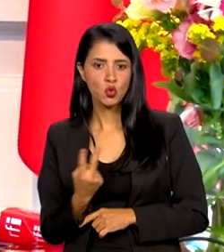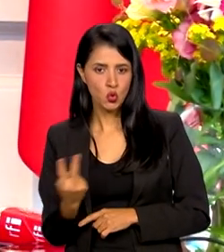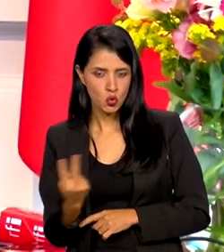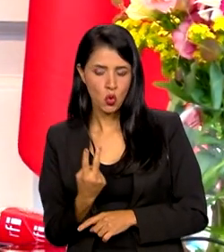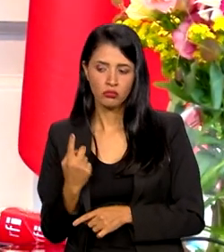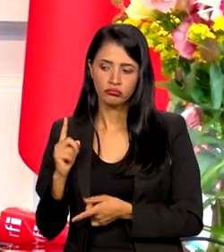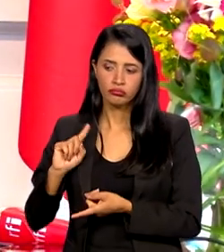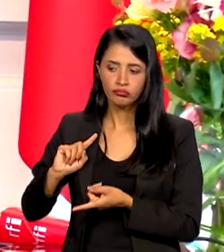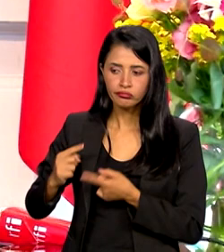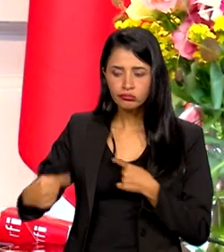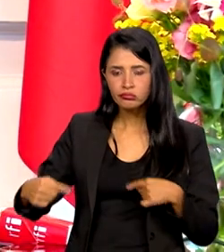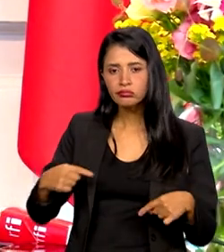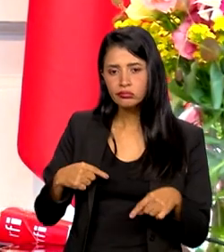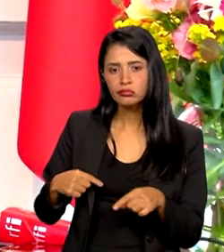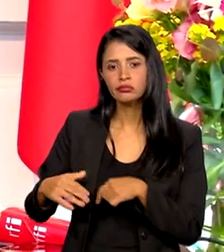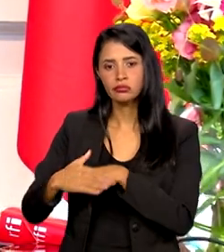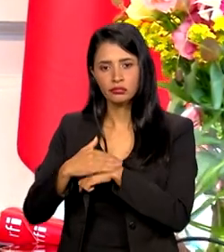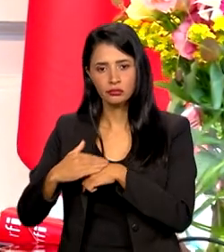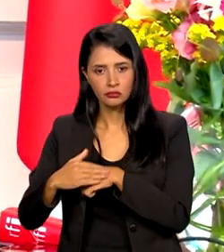queremos revalidar...